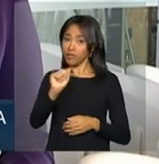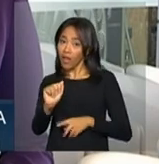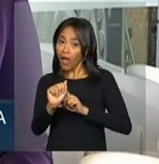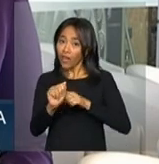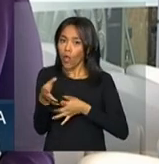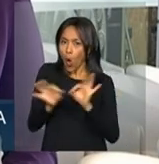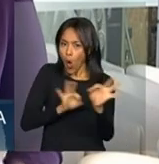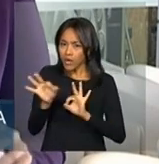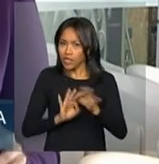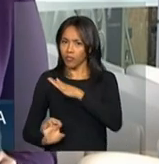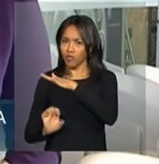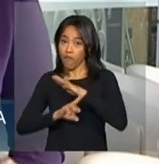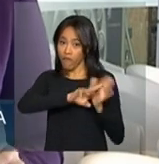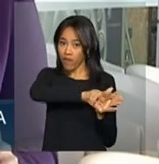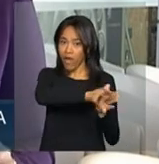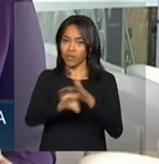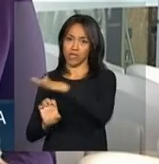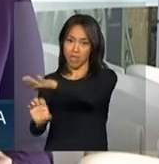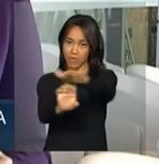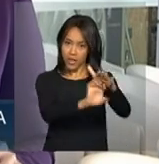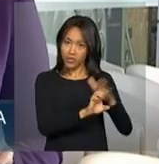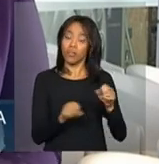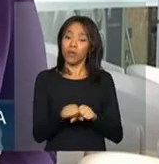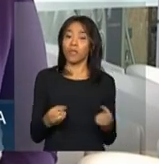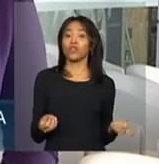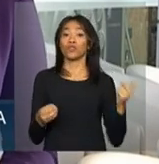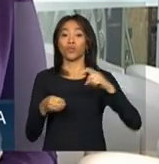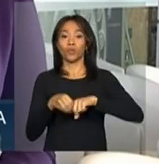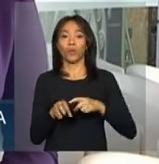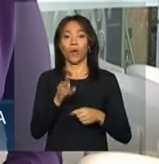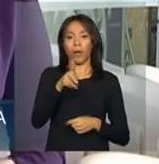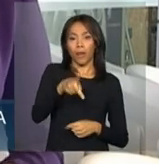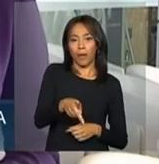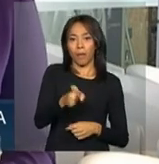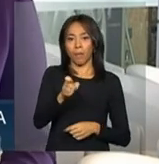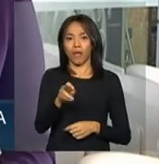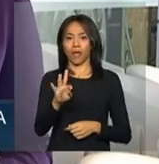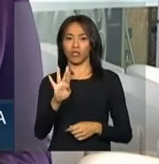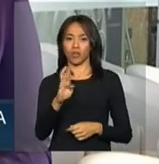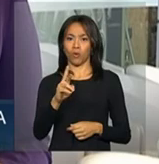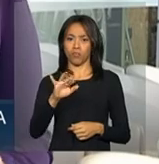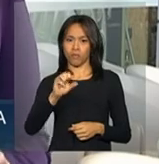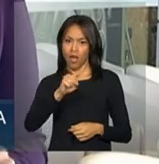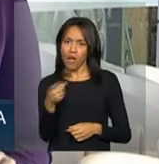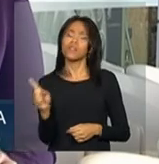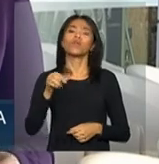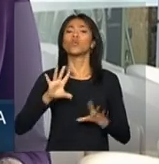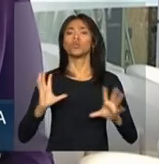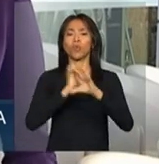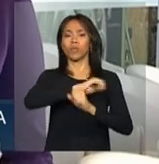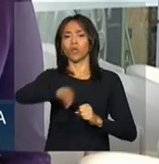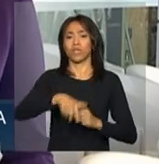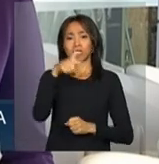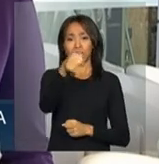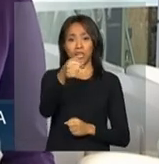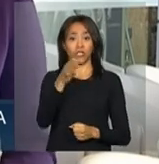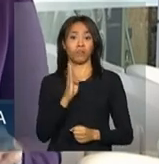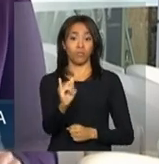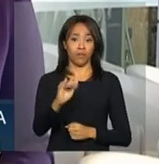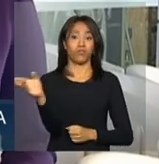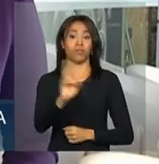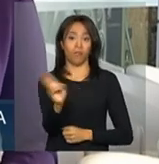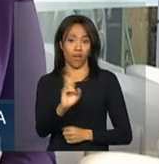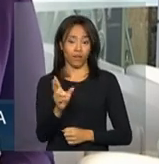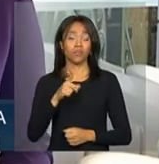por empresas privadas e pela Petrobras. O investimento total neste empreendimento é de 7 bilhões de reais